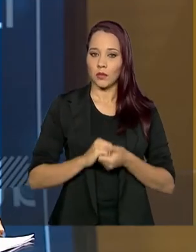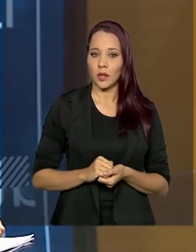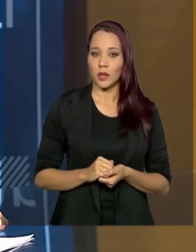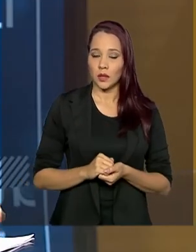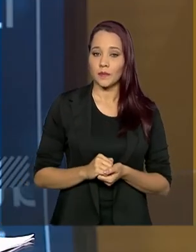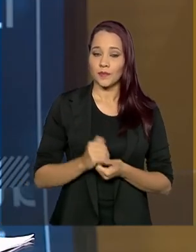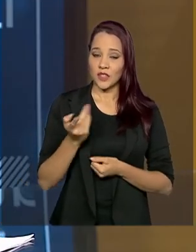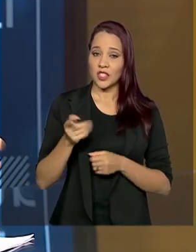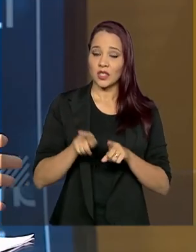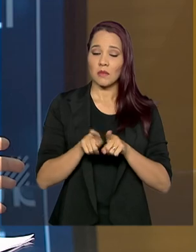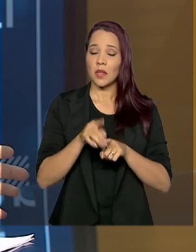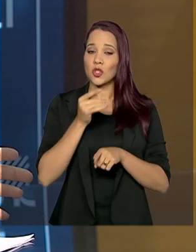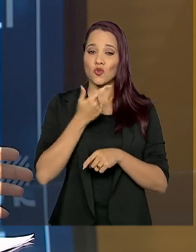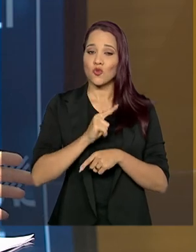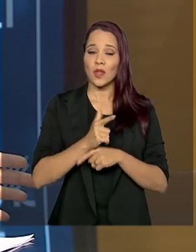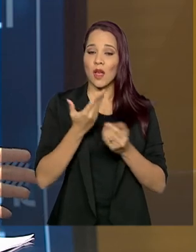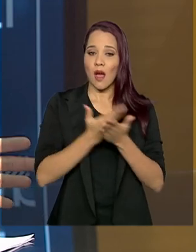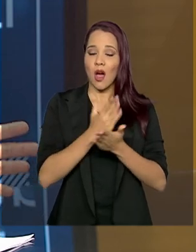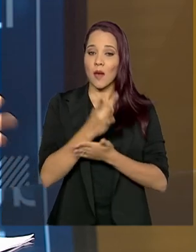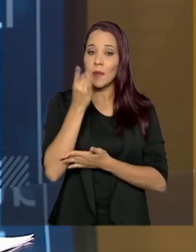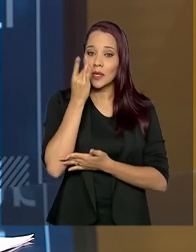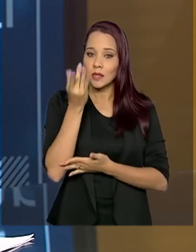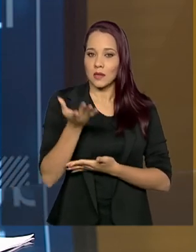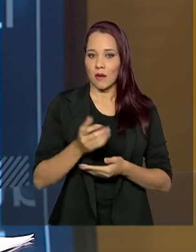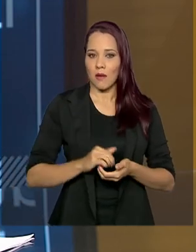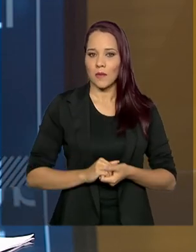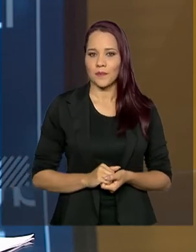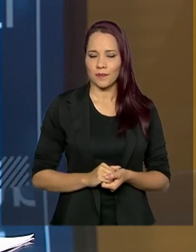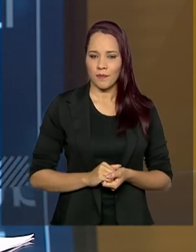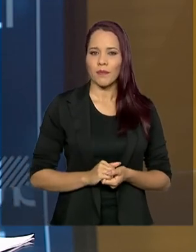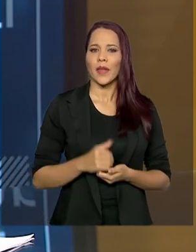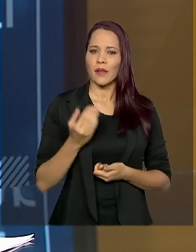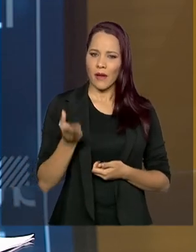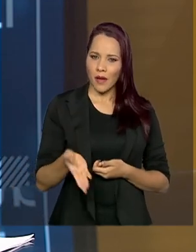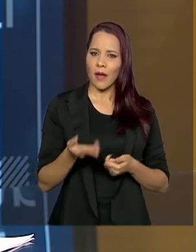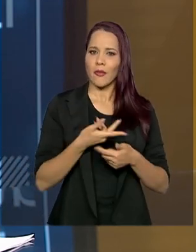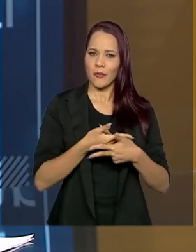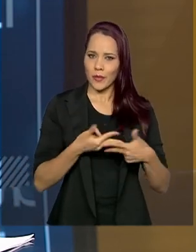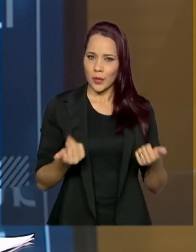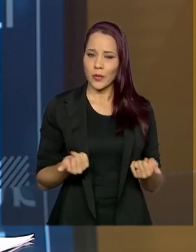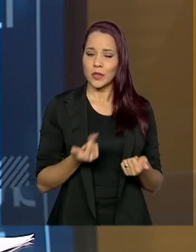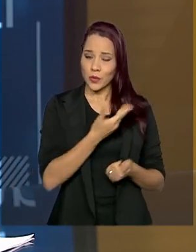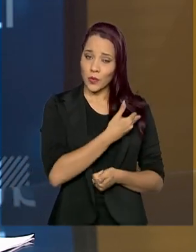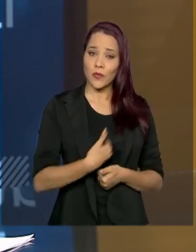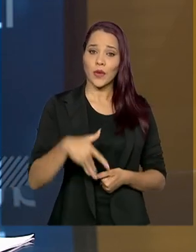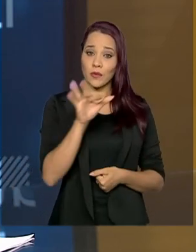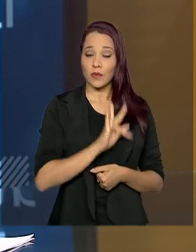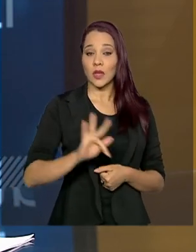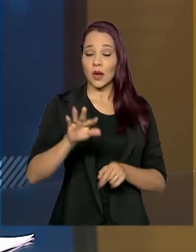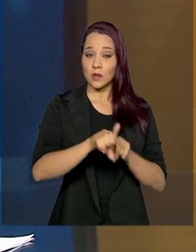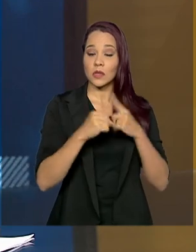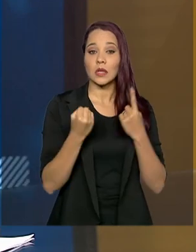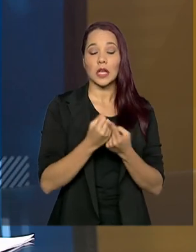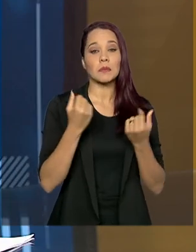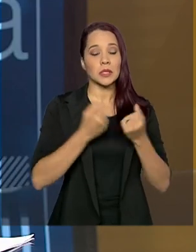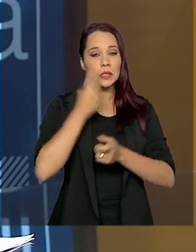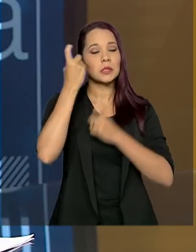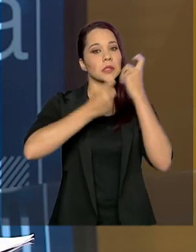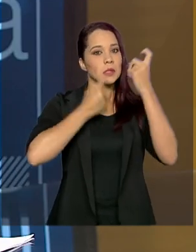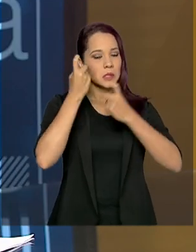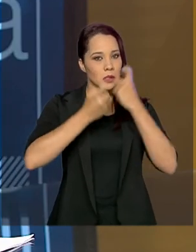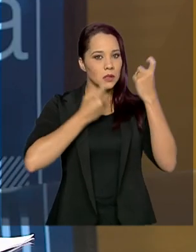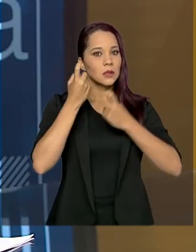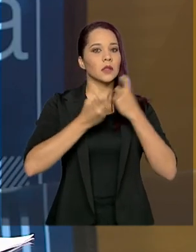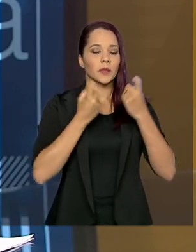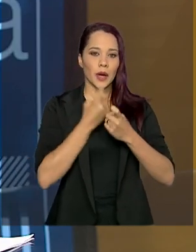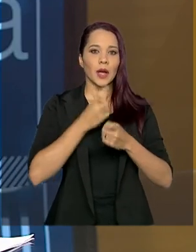no caso, essa questão de não terem aulas presenciais. Vai ser uma coisa que o governo federal, a sociedade vai ter que se preocupar bastante